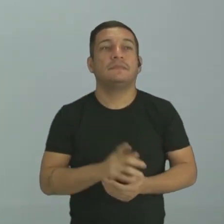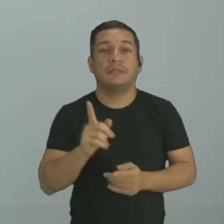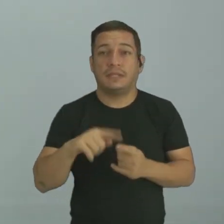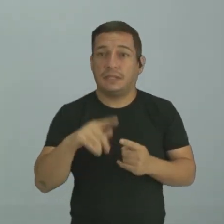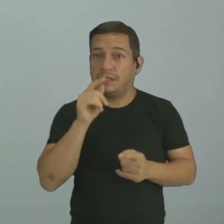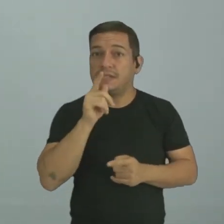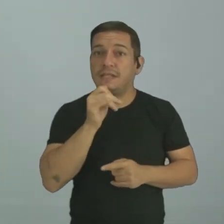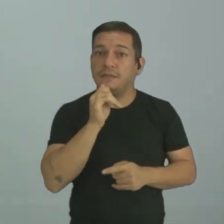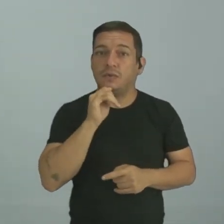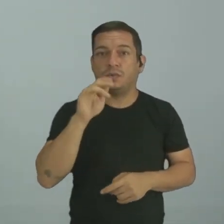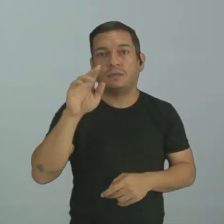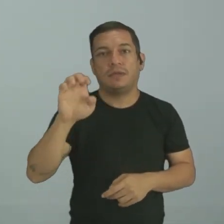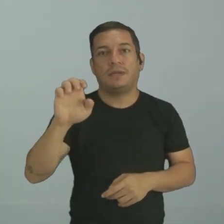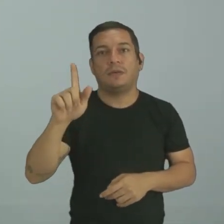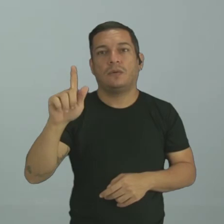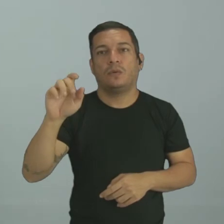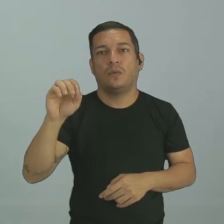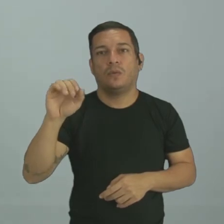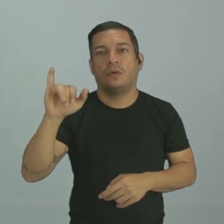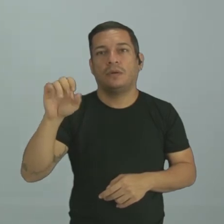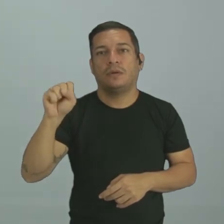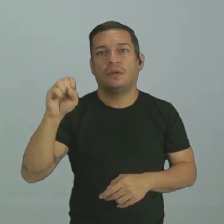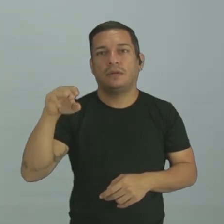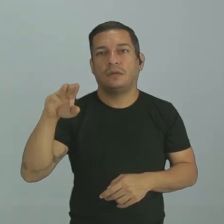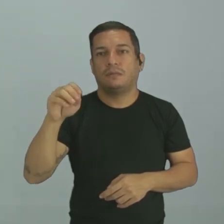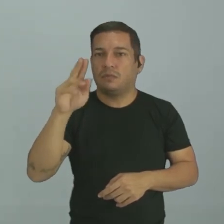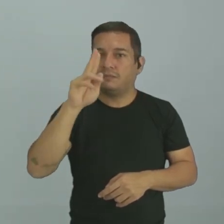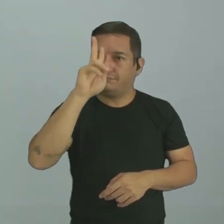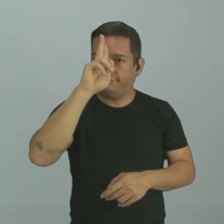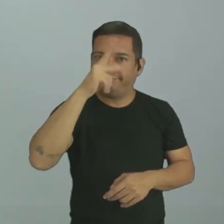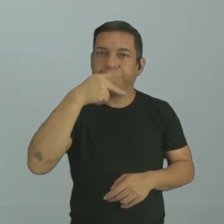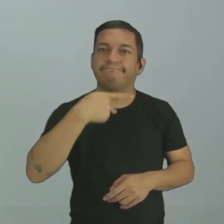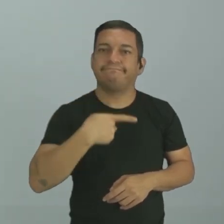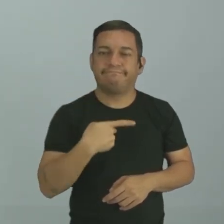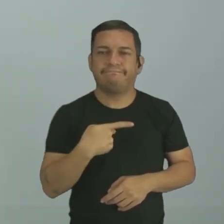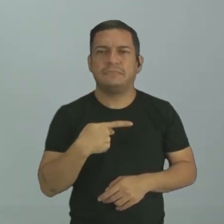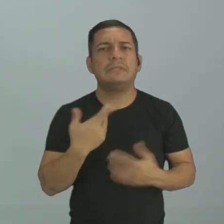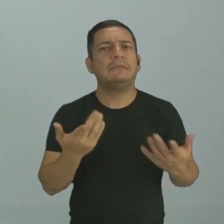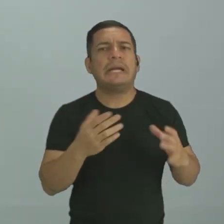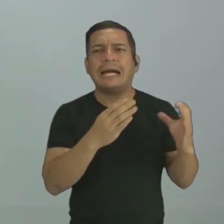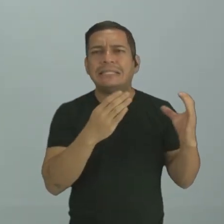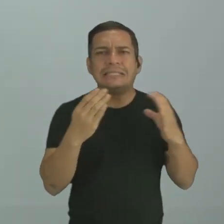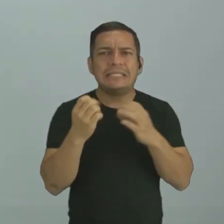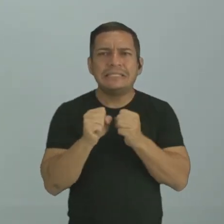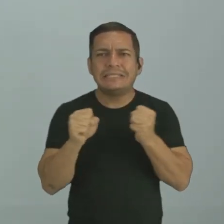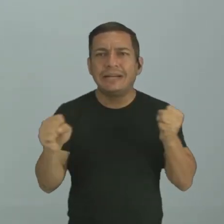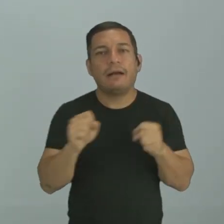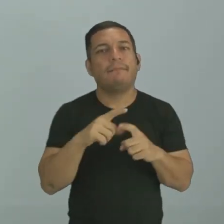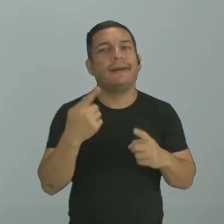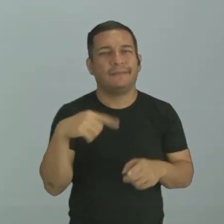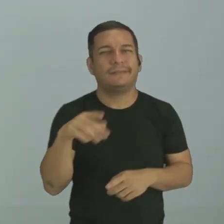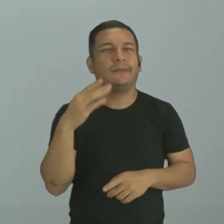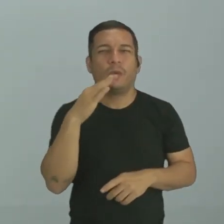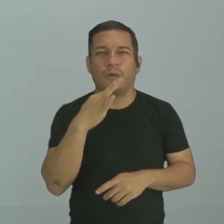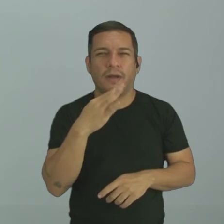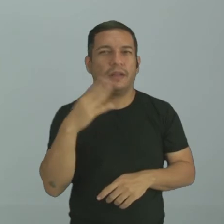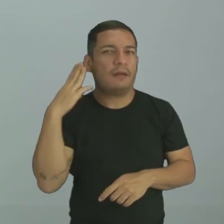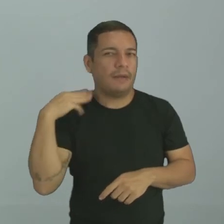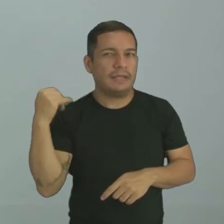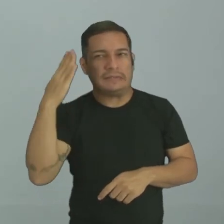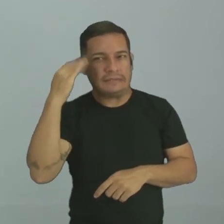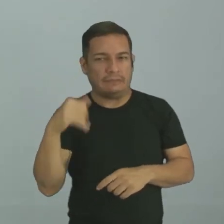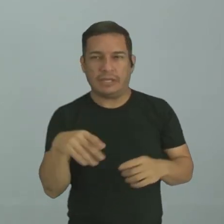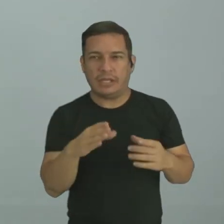egoísmo, né? Poxa, uma melancia tão grande. Se bem que quem conhece a Magali sabe, né? Que ela não ia comer um pedacinho.